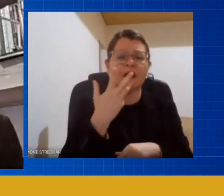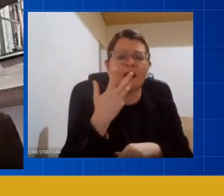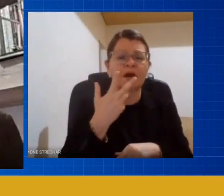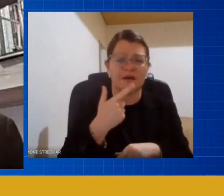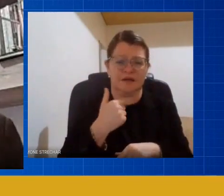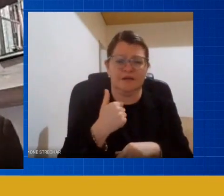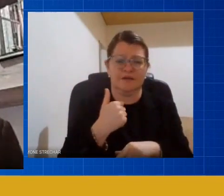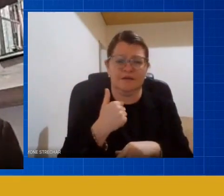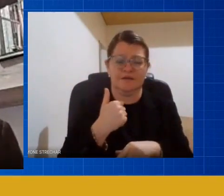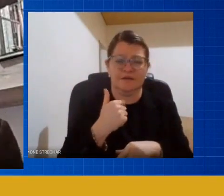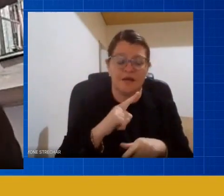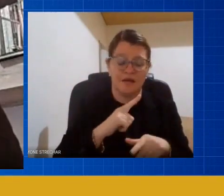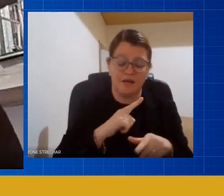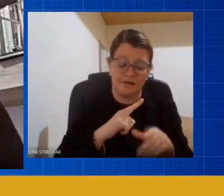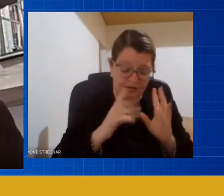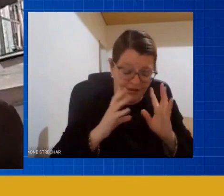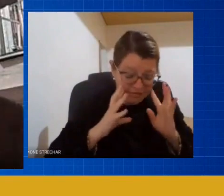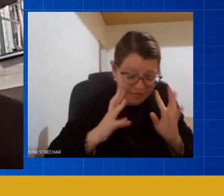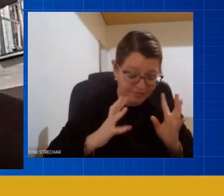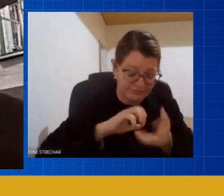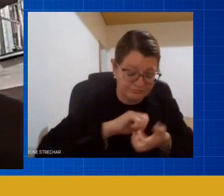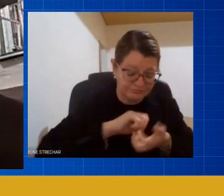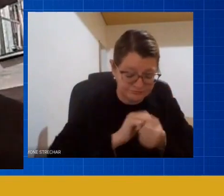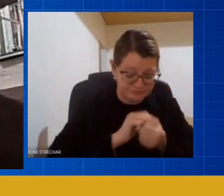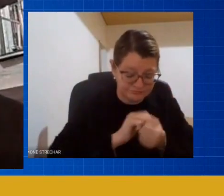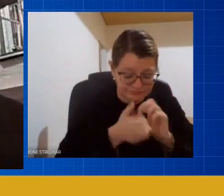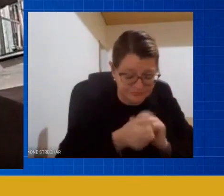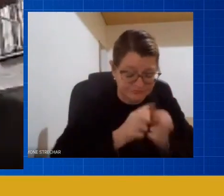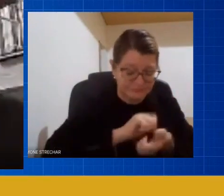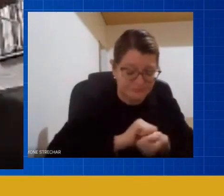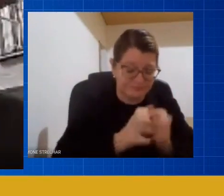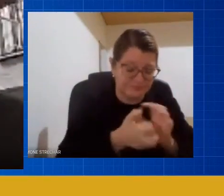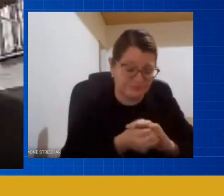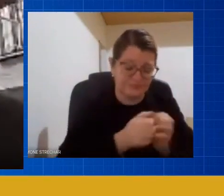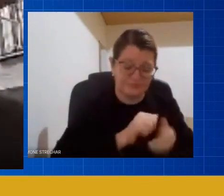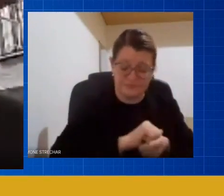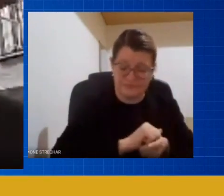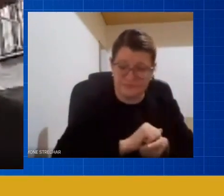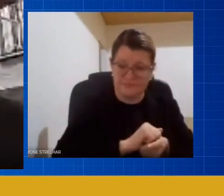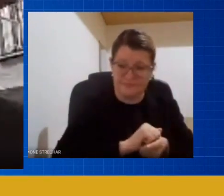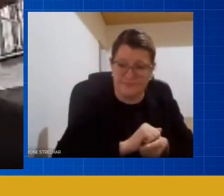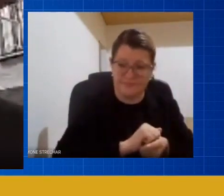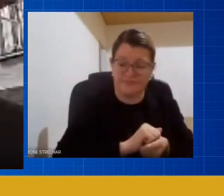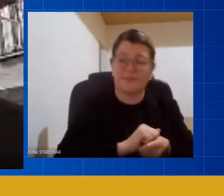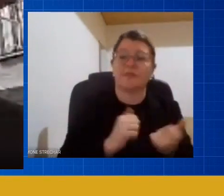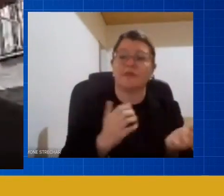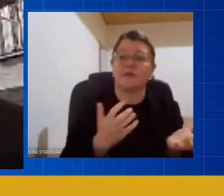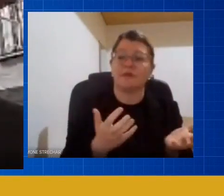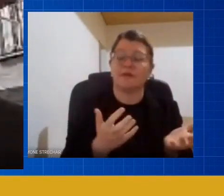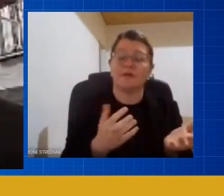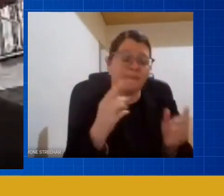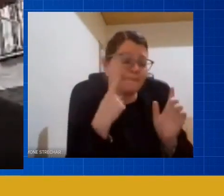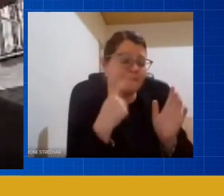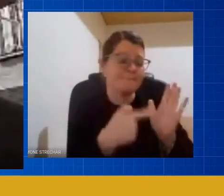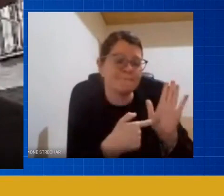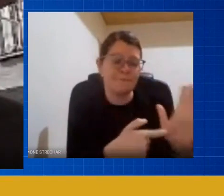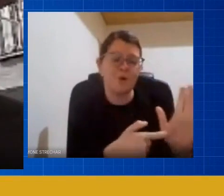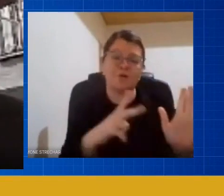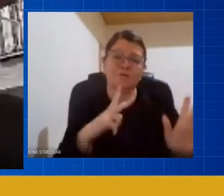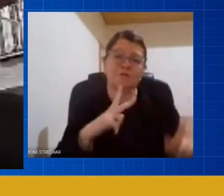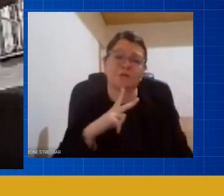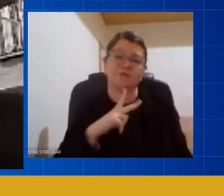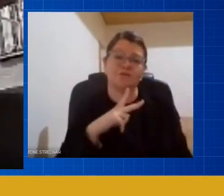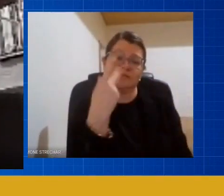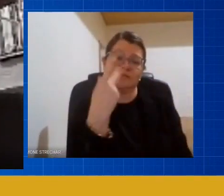inteira envolvida naquela atividade e isso considera então todas as suas particularidades as suas singularidades